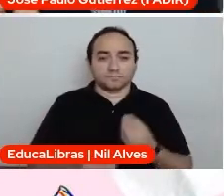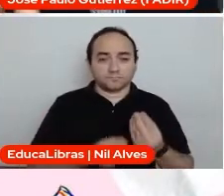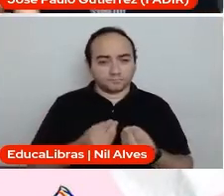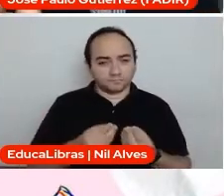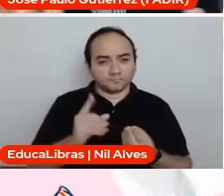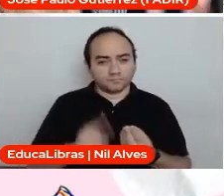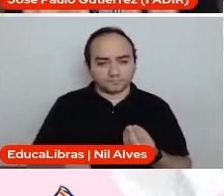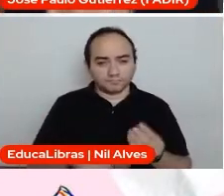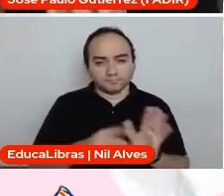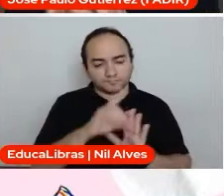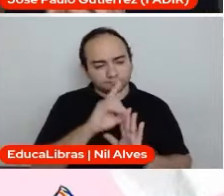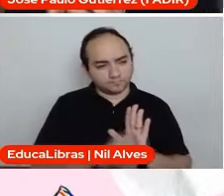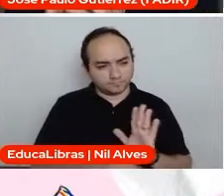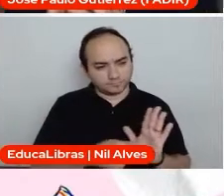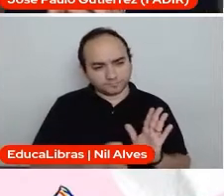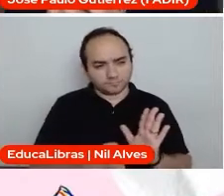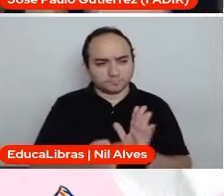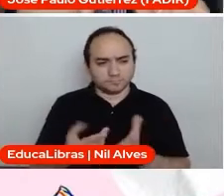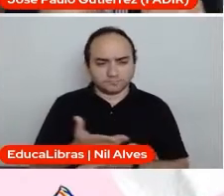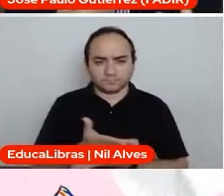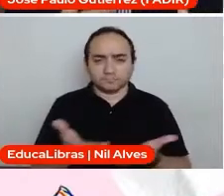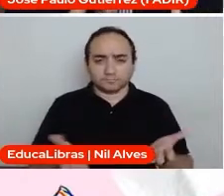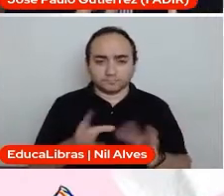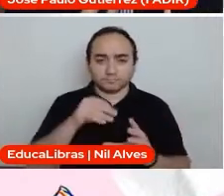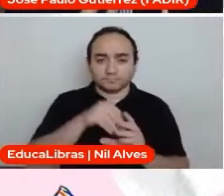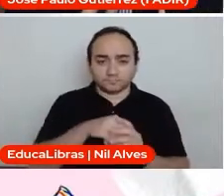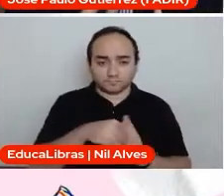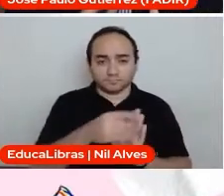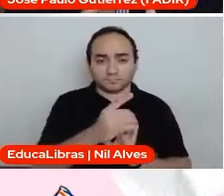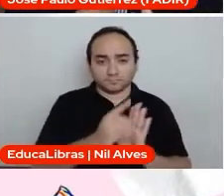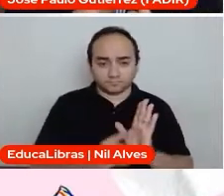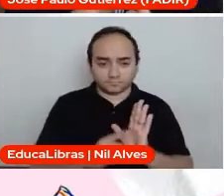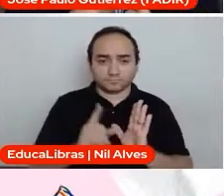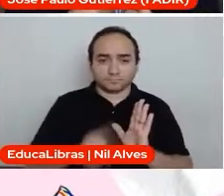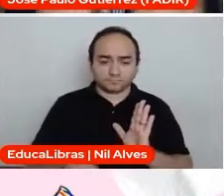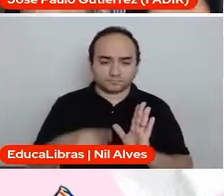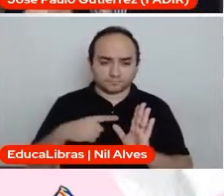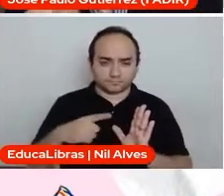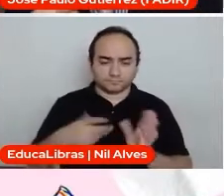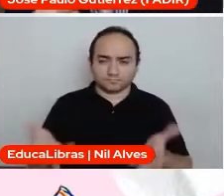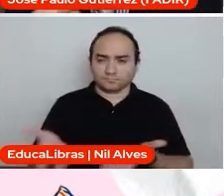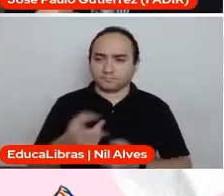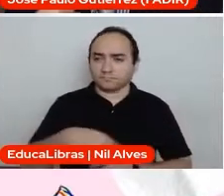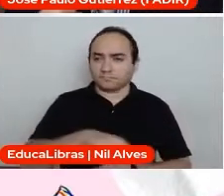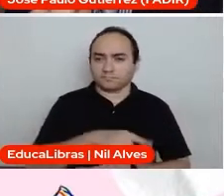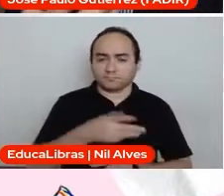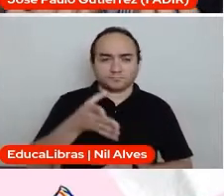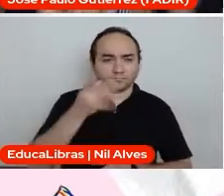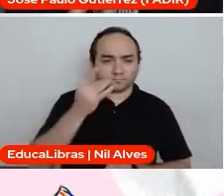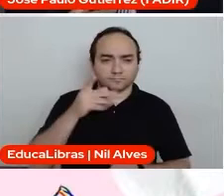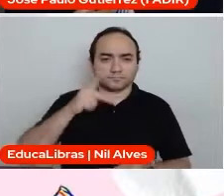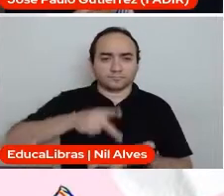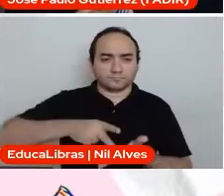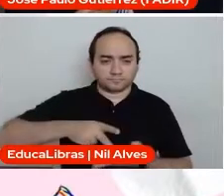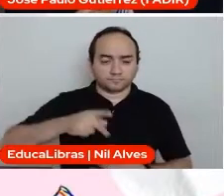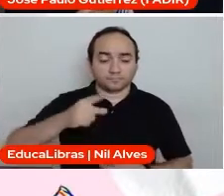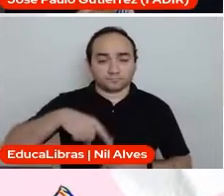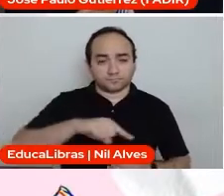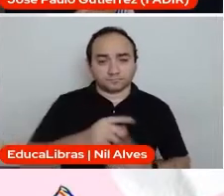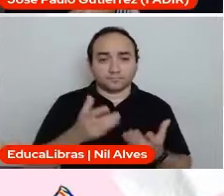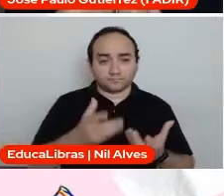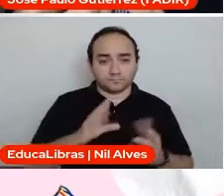esses direitos humanos que estão na declaração para a realidade. É isso que nós queremos fazer na escola. É isso que eu faço aqui na